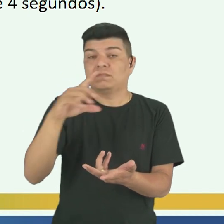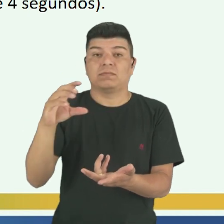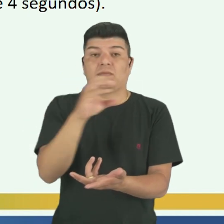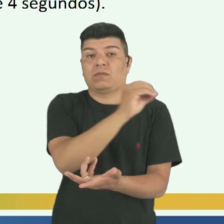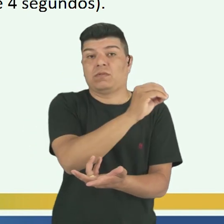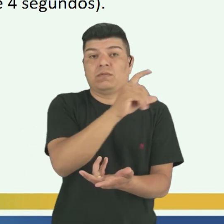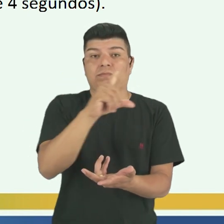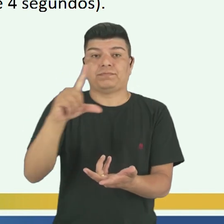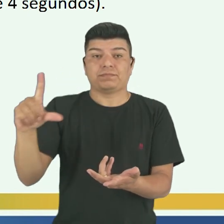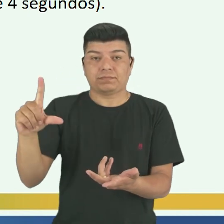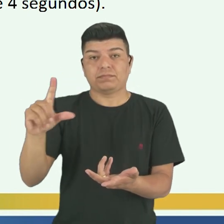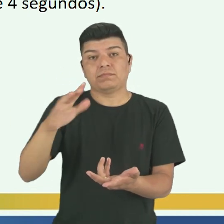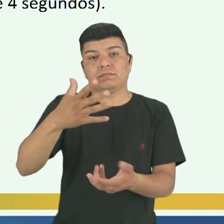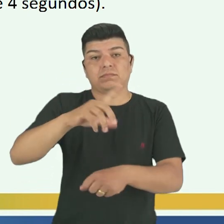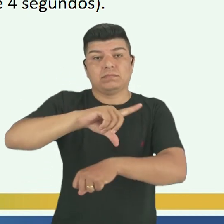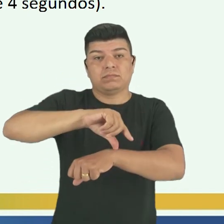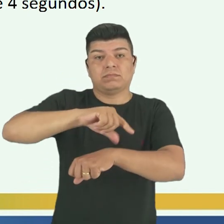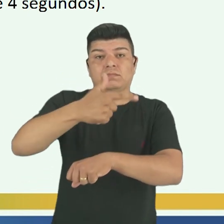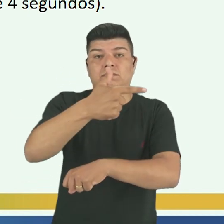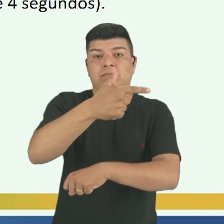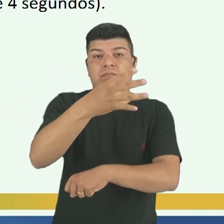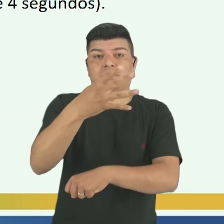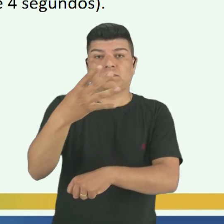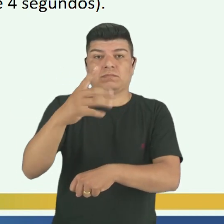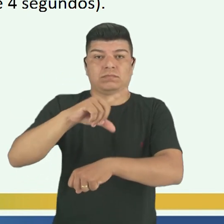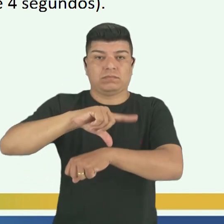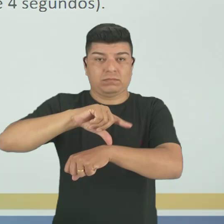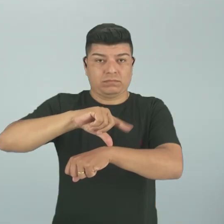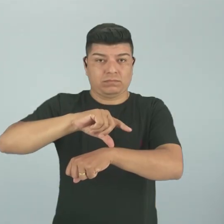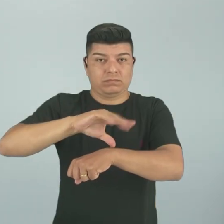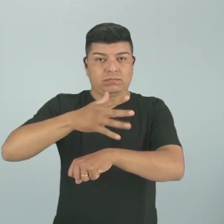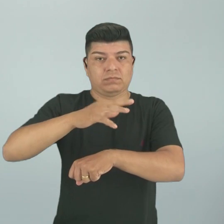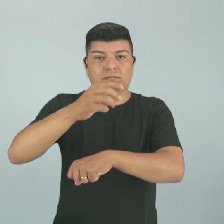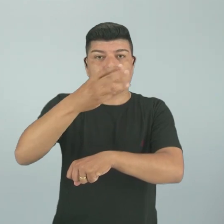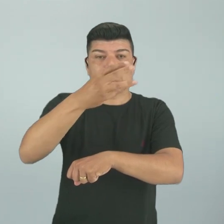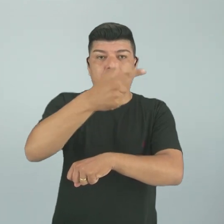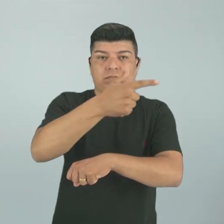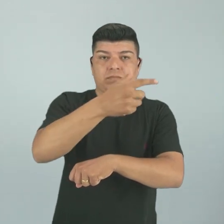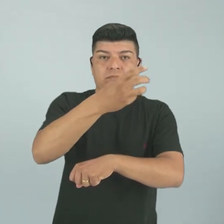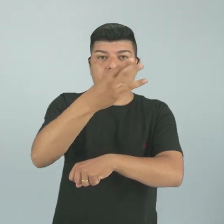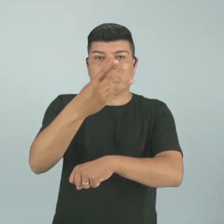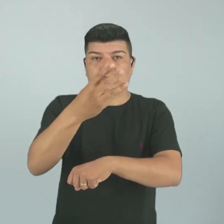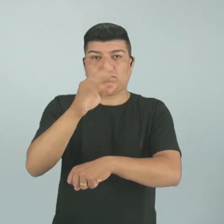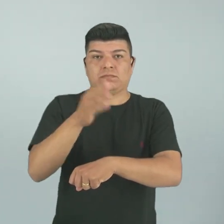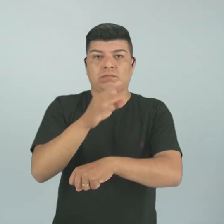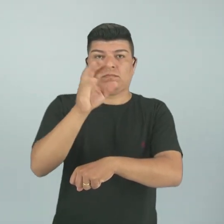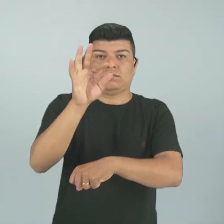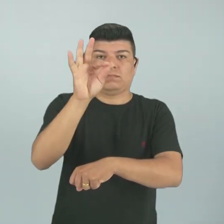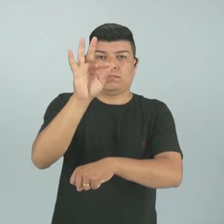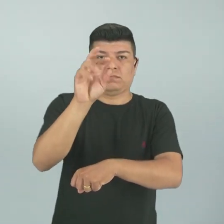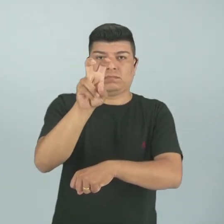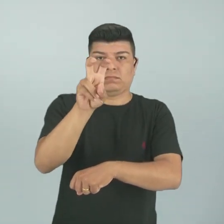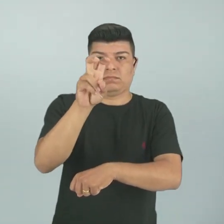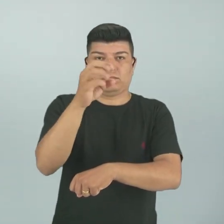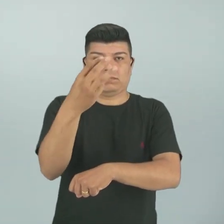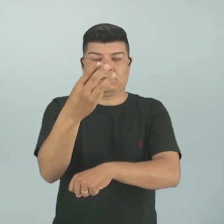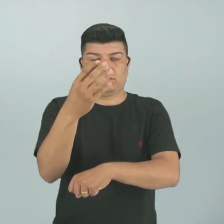o leste e dura cerca de 24 horas, tá? Na verdade, gente, dura 23 horas, 56 minutos e